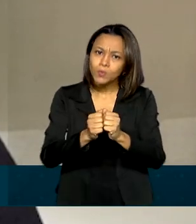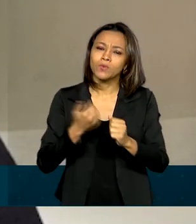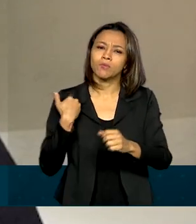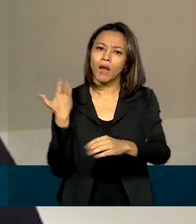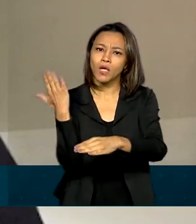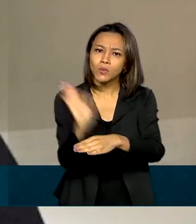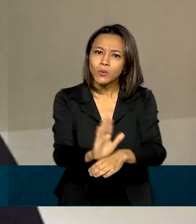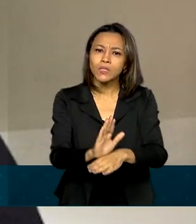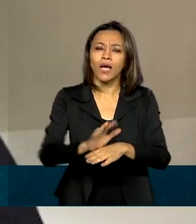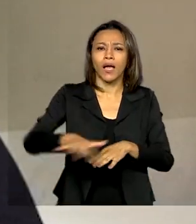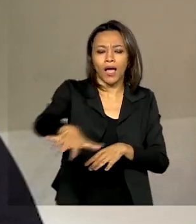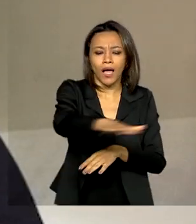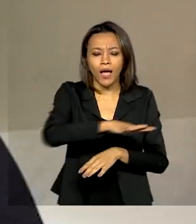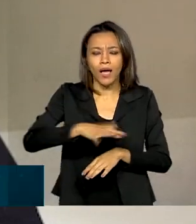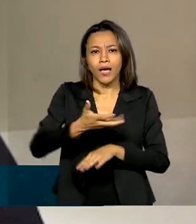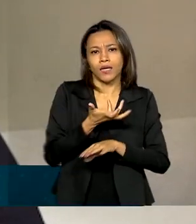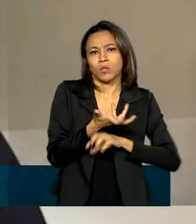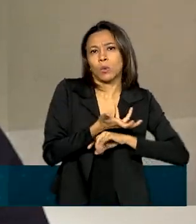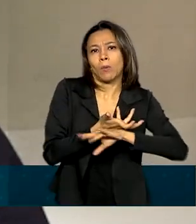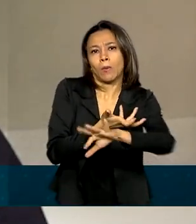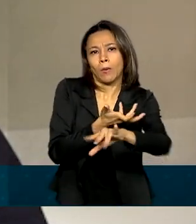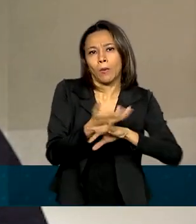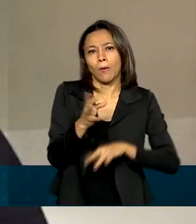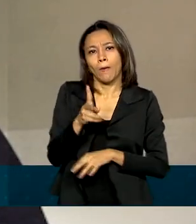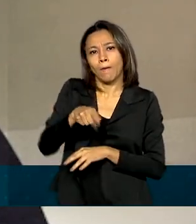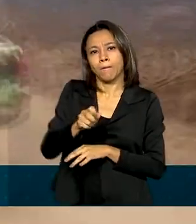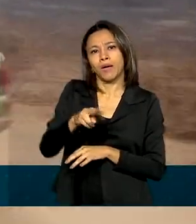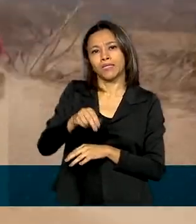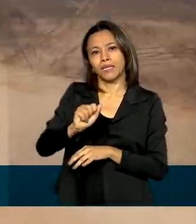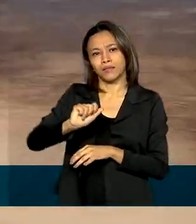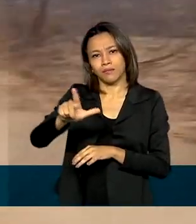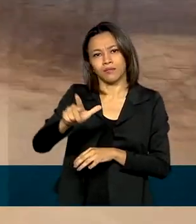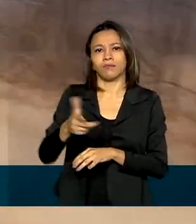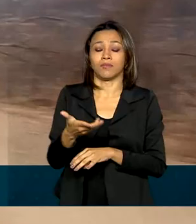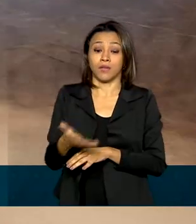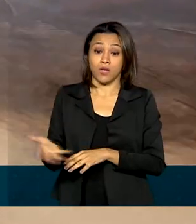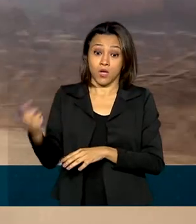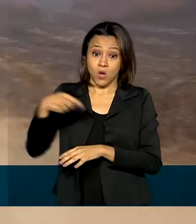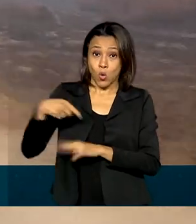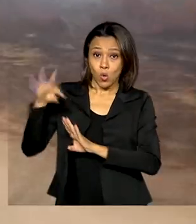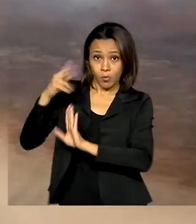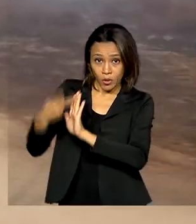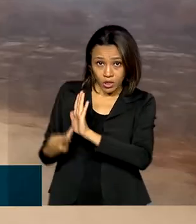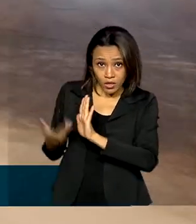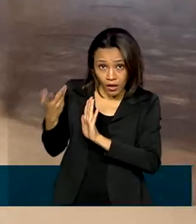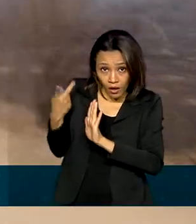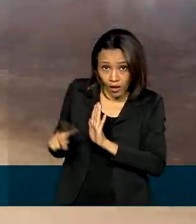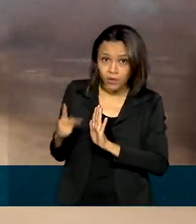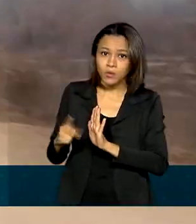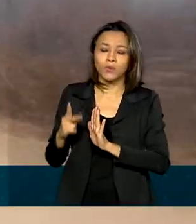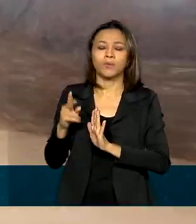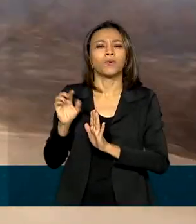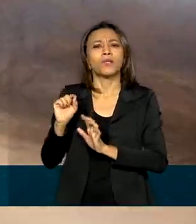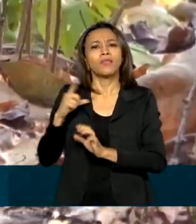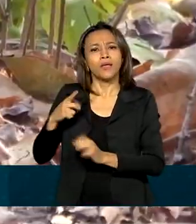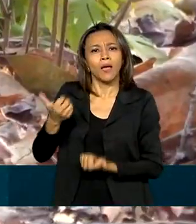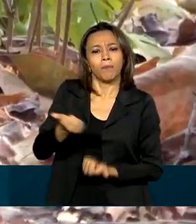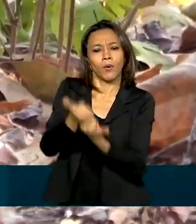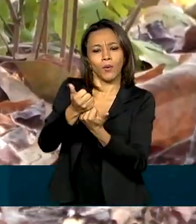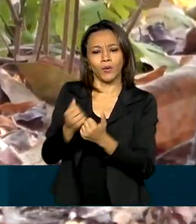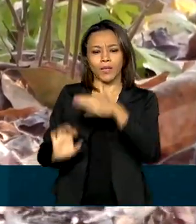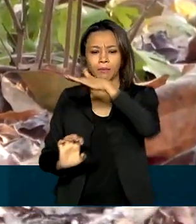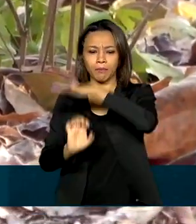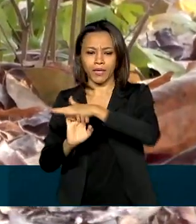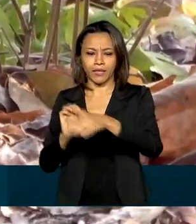o Pantanal a recuperar o mais rápido possível. O projeto Bichos do Pantanal tem o apoio da Petrobras